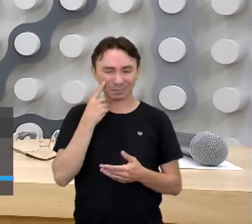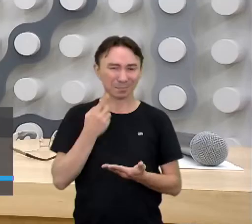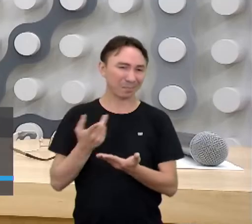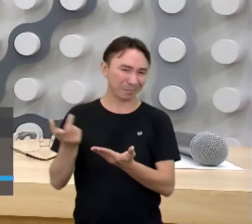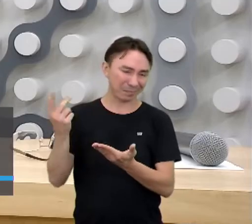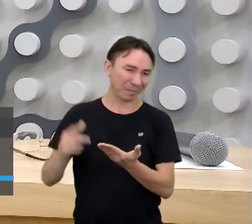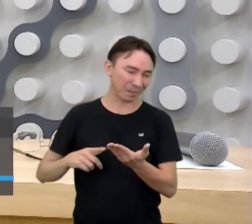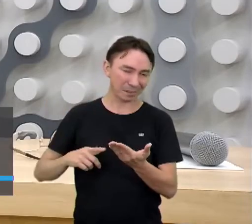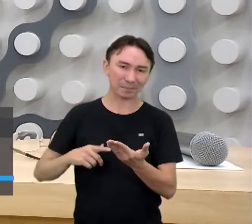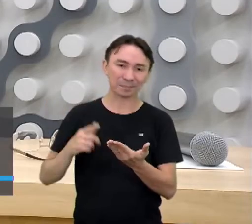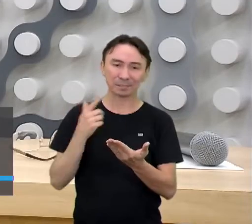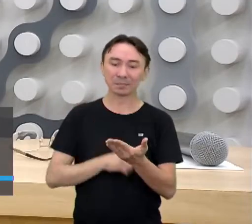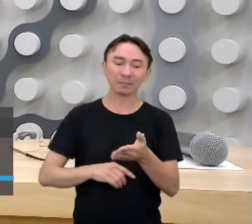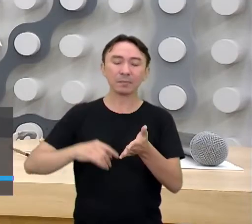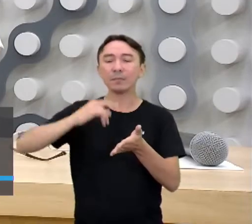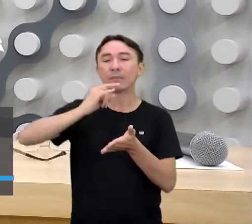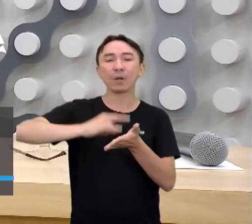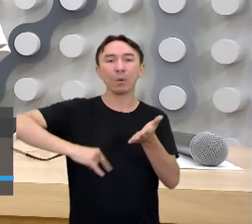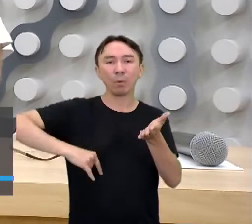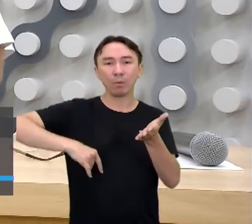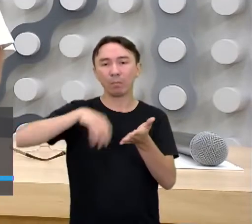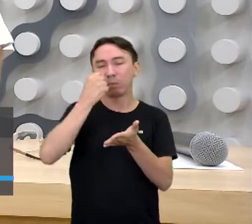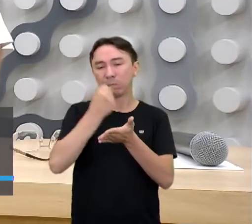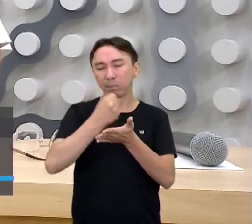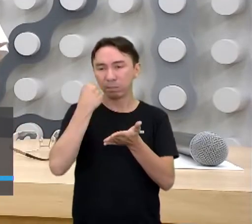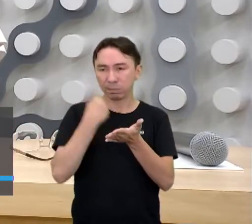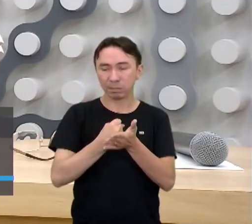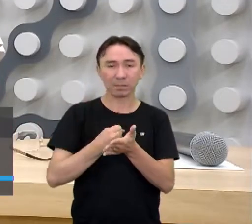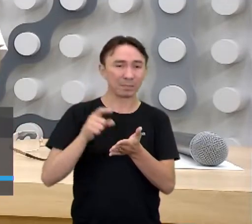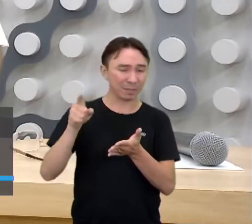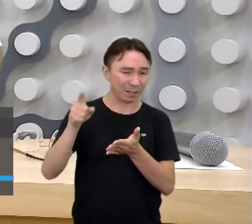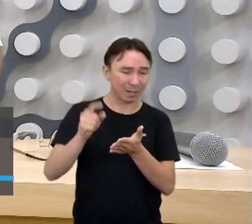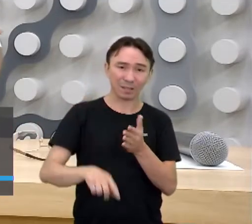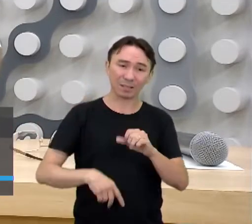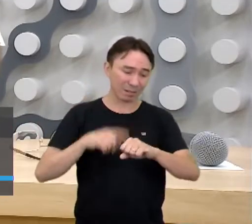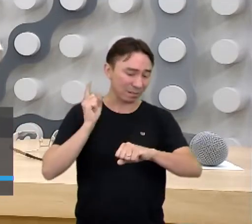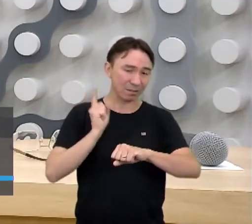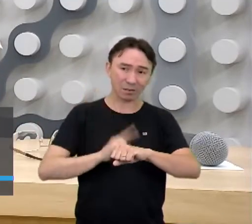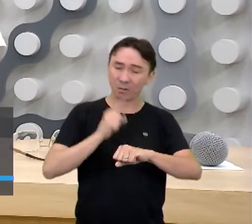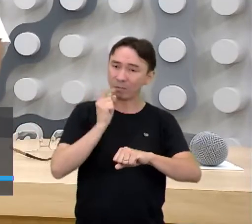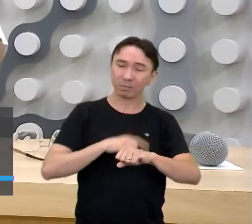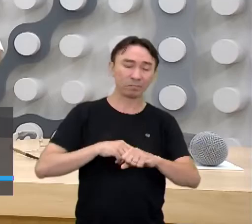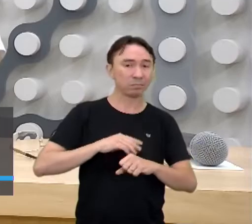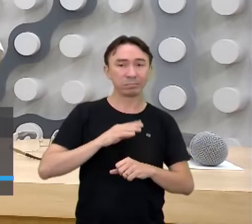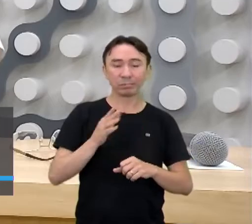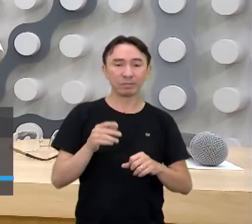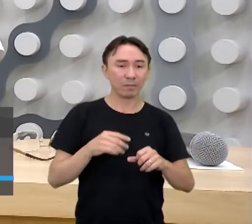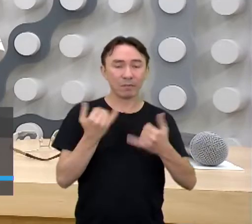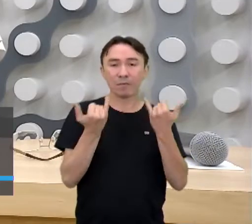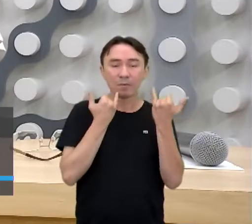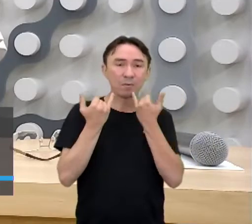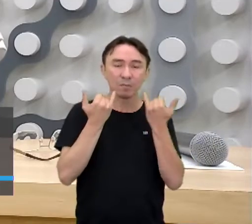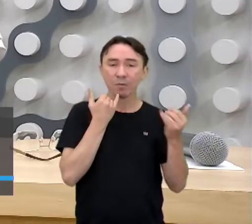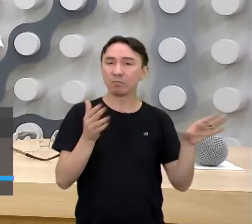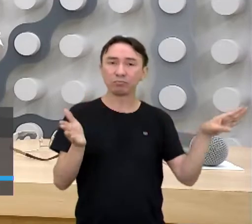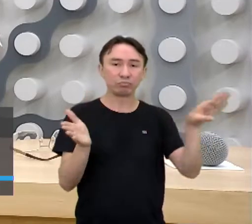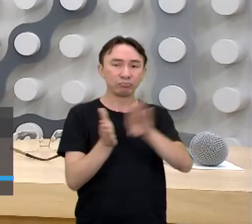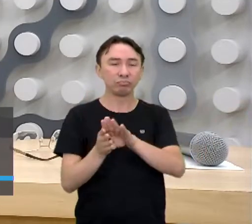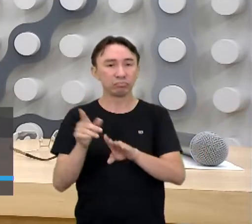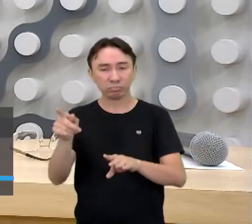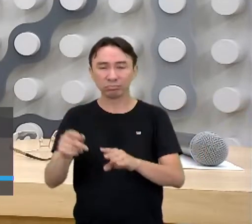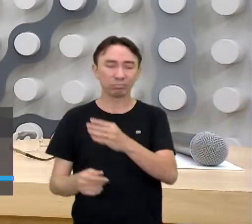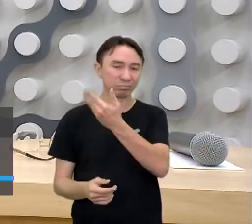automatizados, né, então as informações chegam aqui praticamente automaticamente para o governo, e esses cálculos são